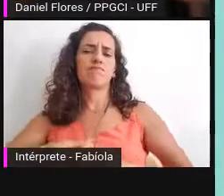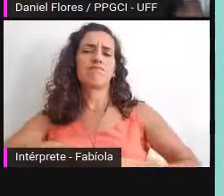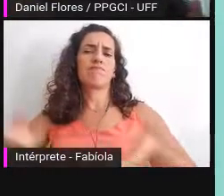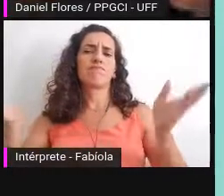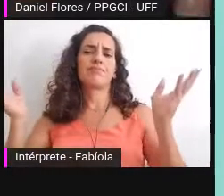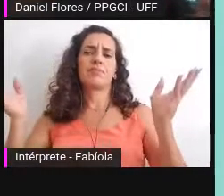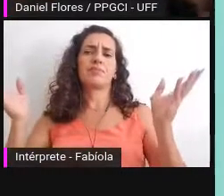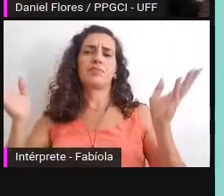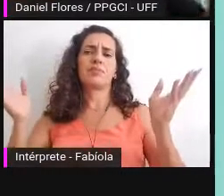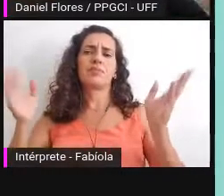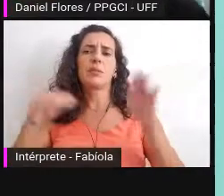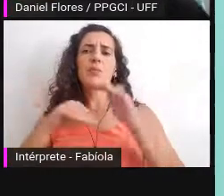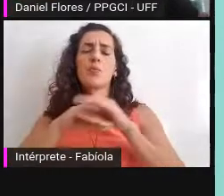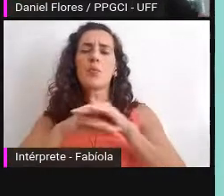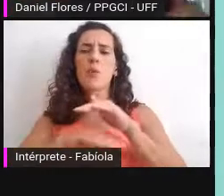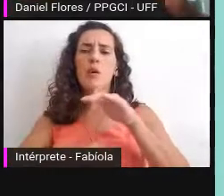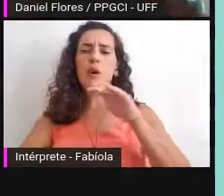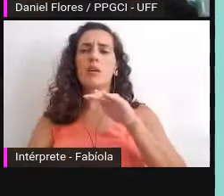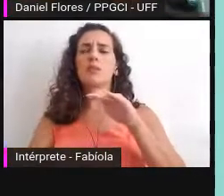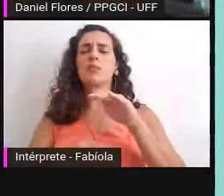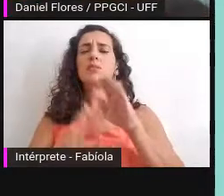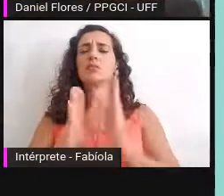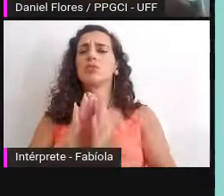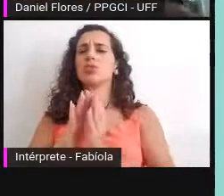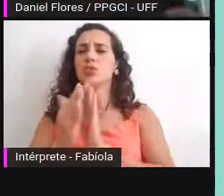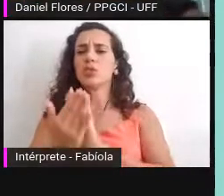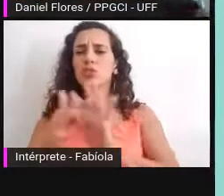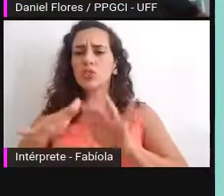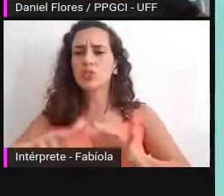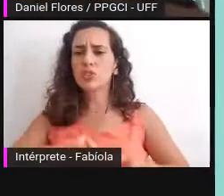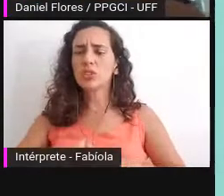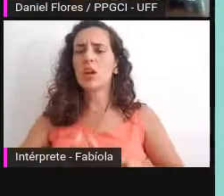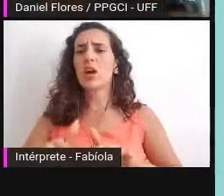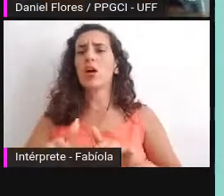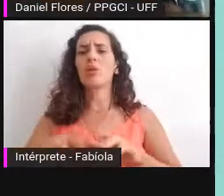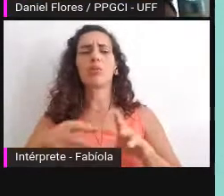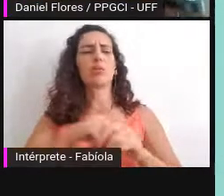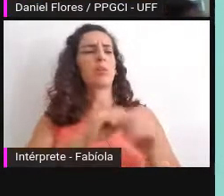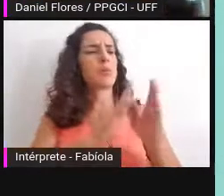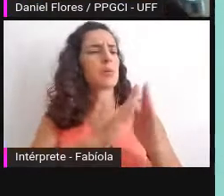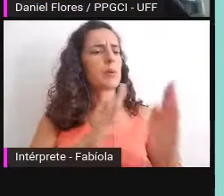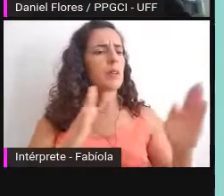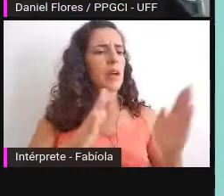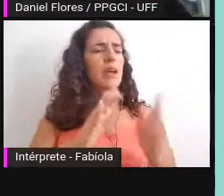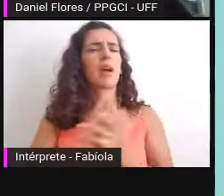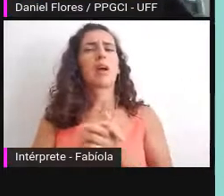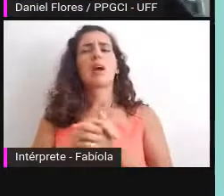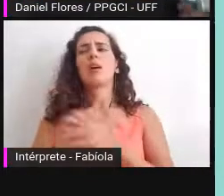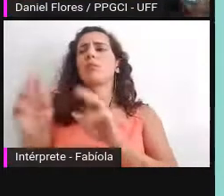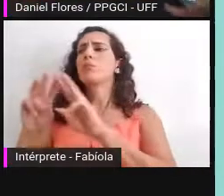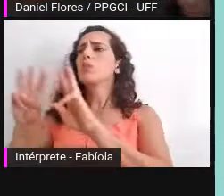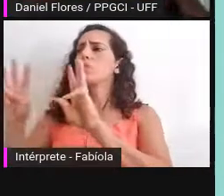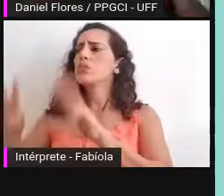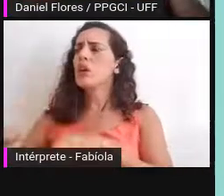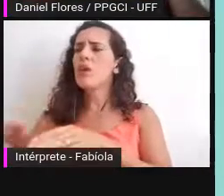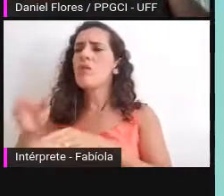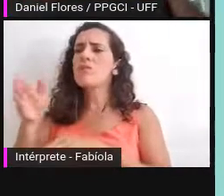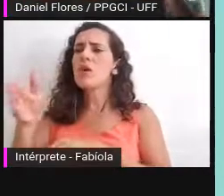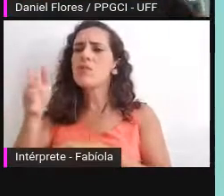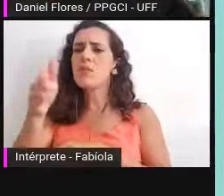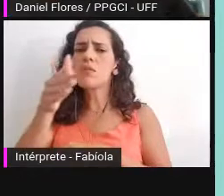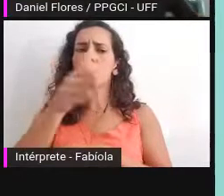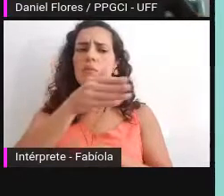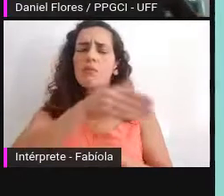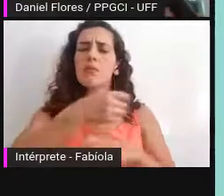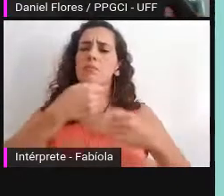custódia digital arquivística custódia digital nas bibliotecas custódia digital nos museus e eu tenho agora um